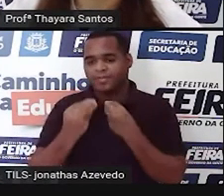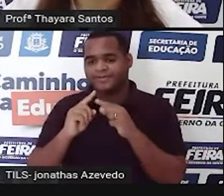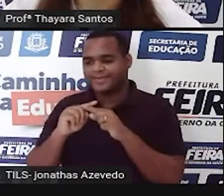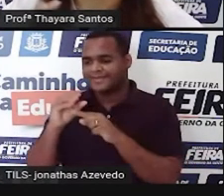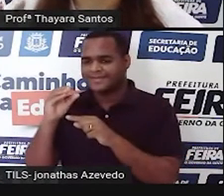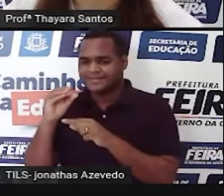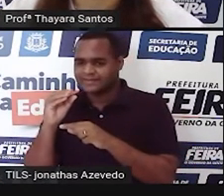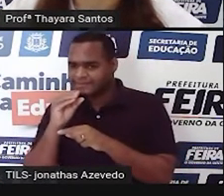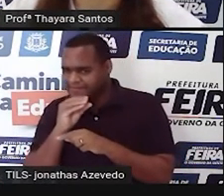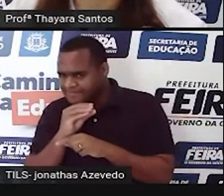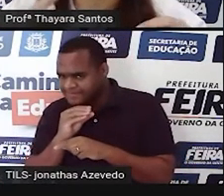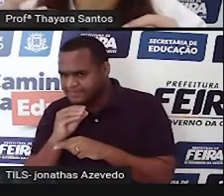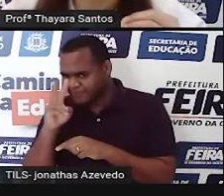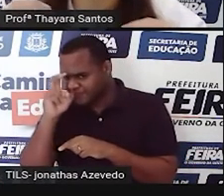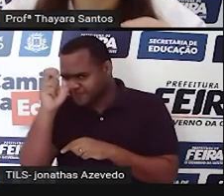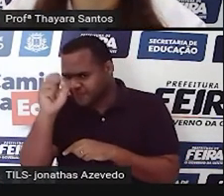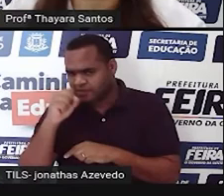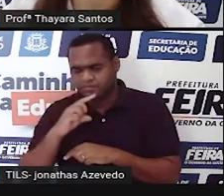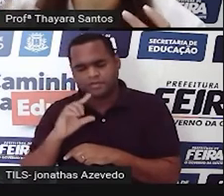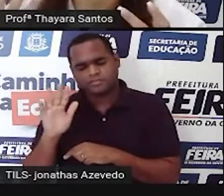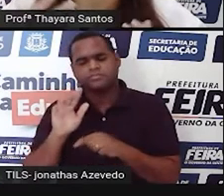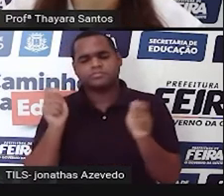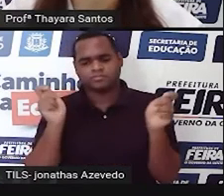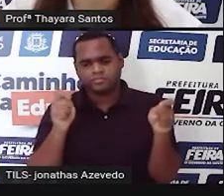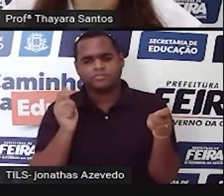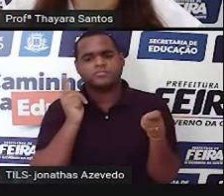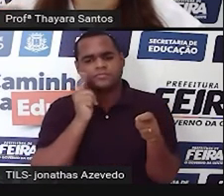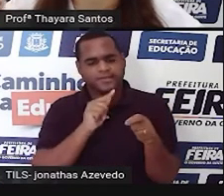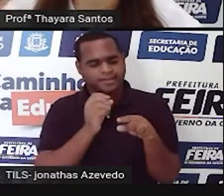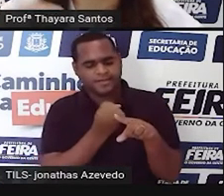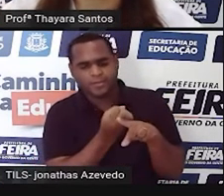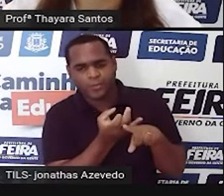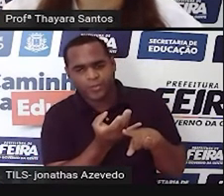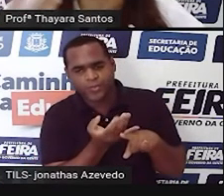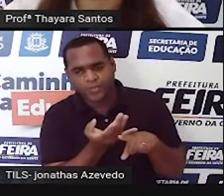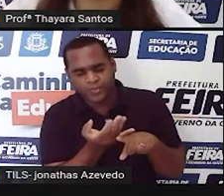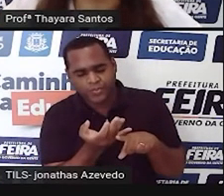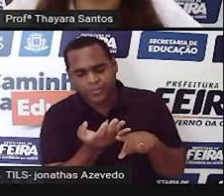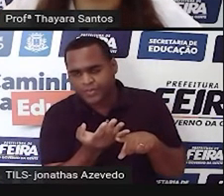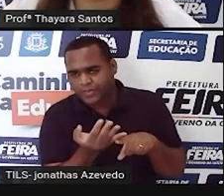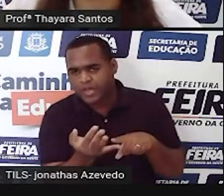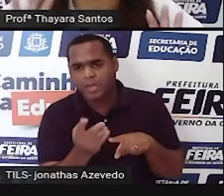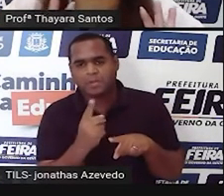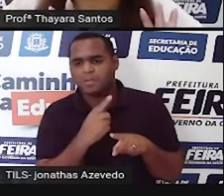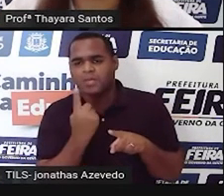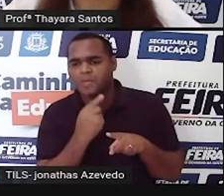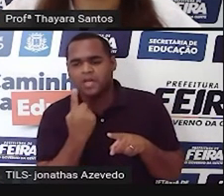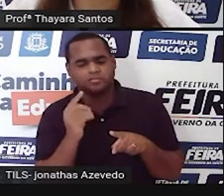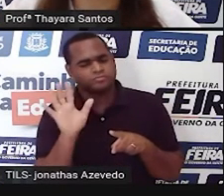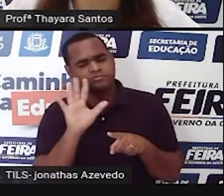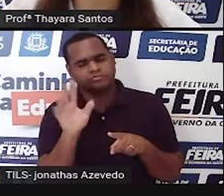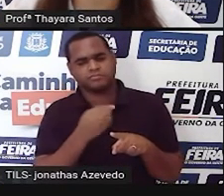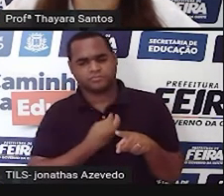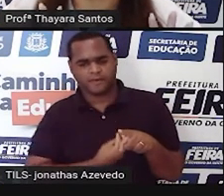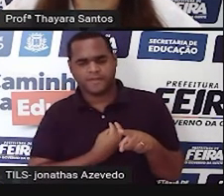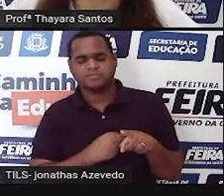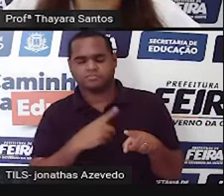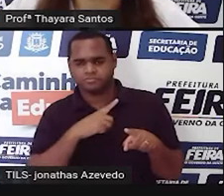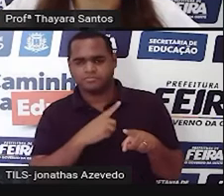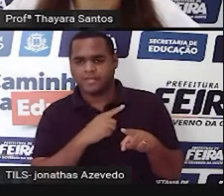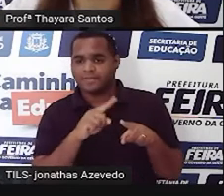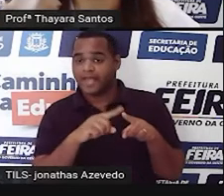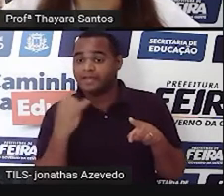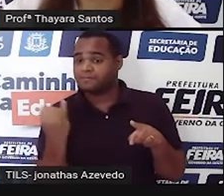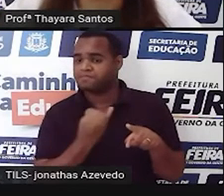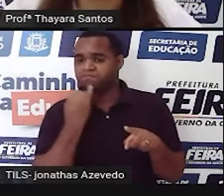uretra. Vai deixar essa uretra em um ambiente mais favorável para que o espermatozoide passe e não morra. Então, essa é uma função muito